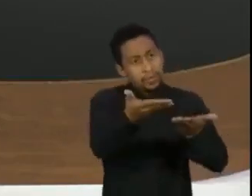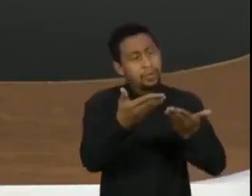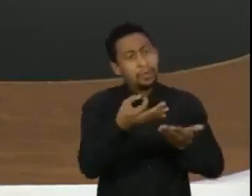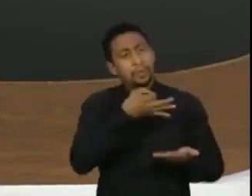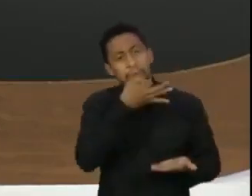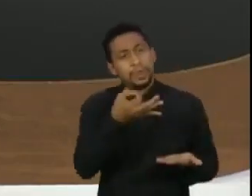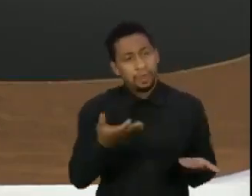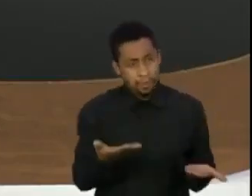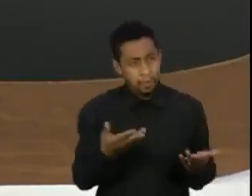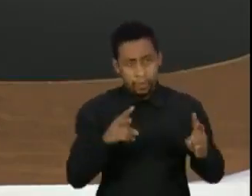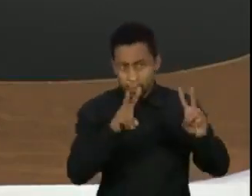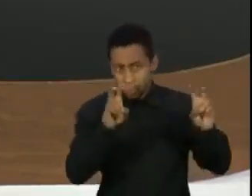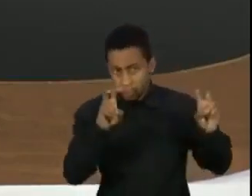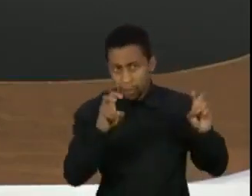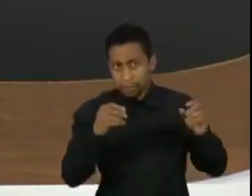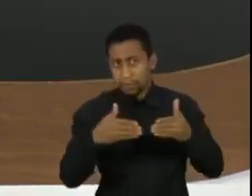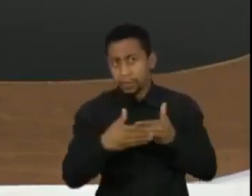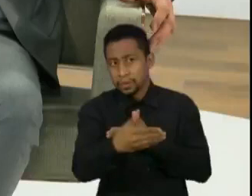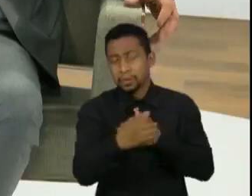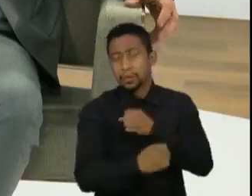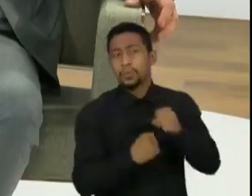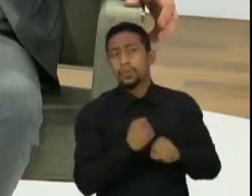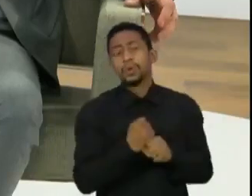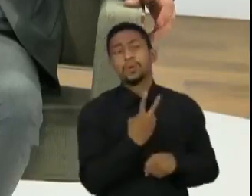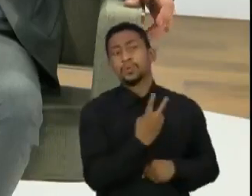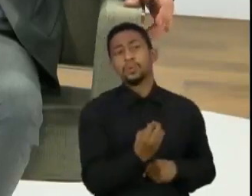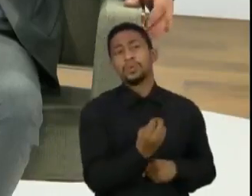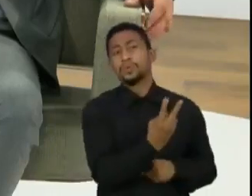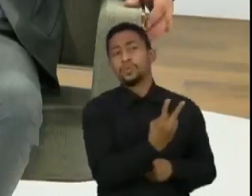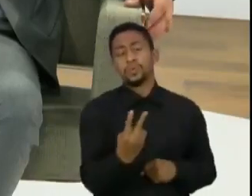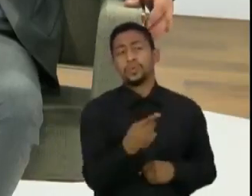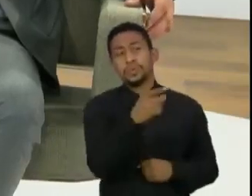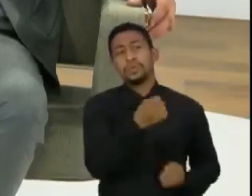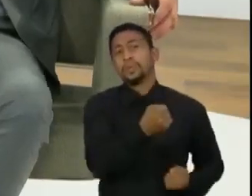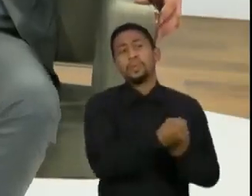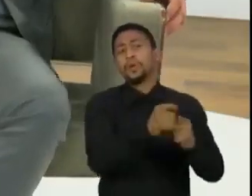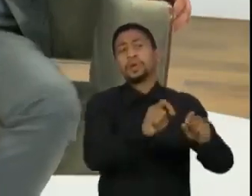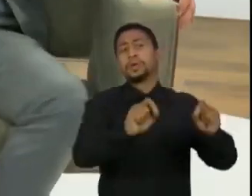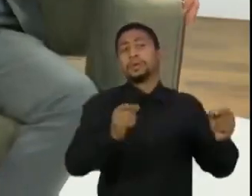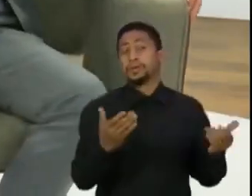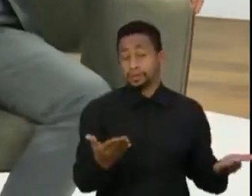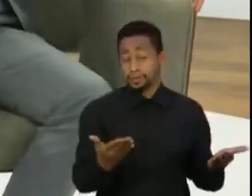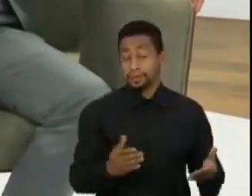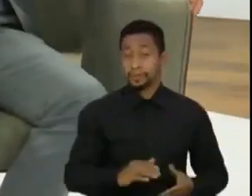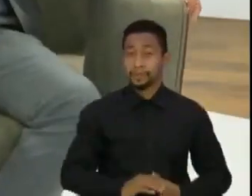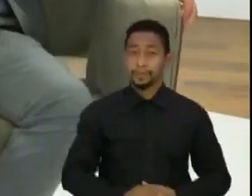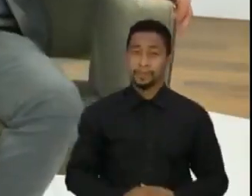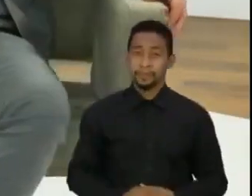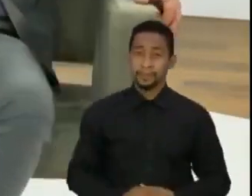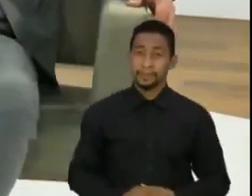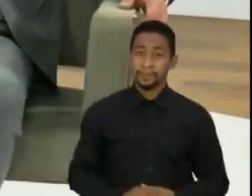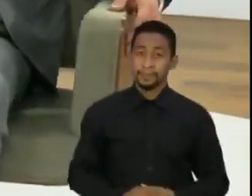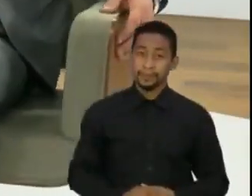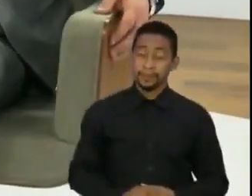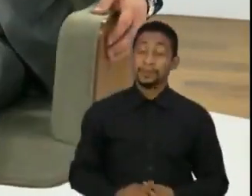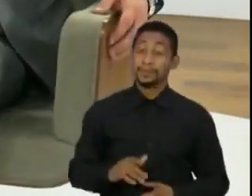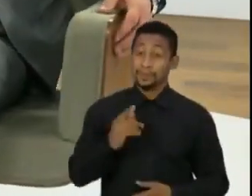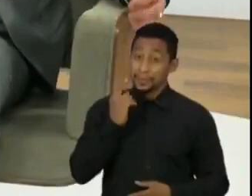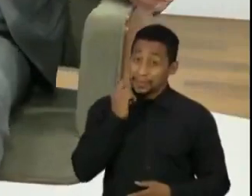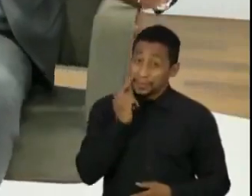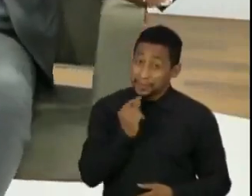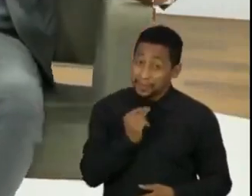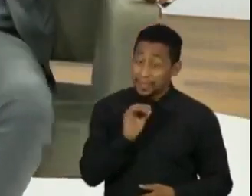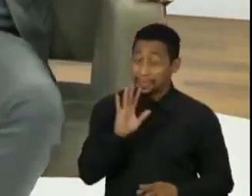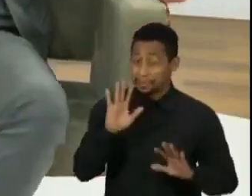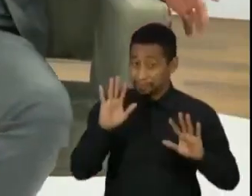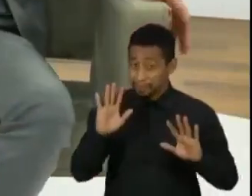relação a isso e como vai ser o seu apoio em 2022 a esses nomes? Ô, Vera, eu acho assim,